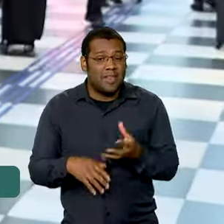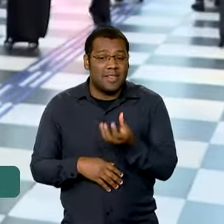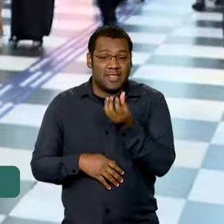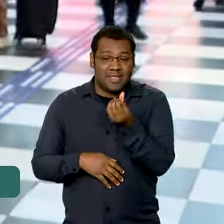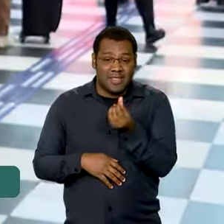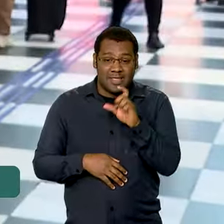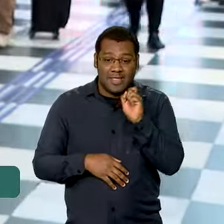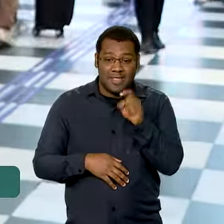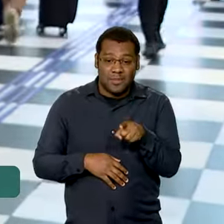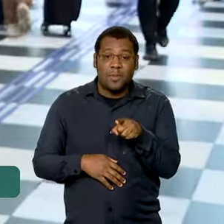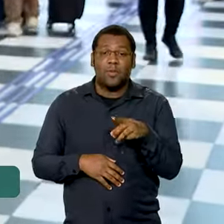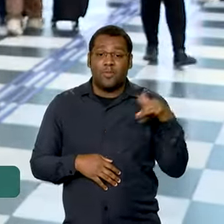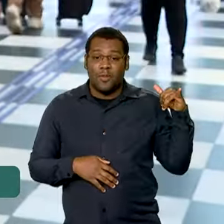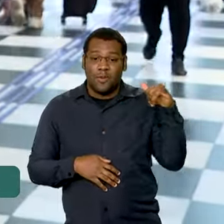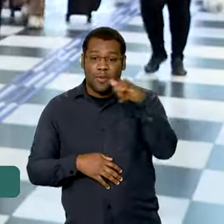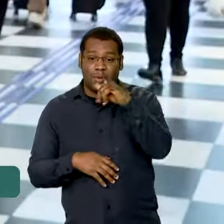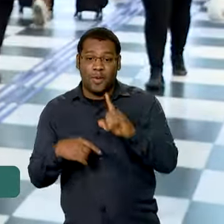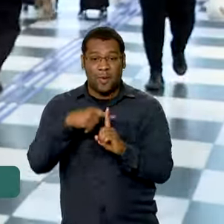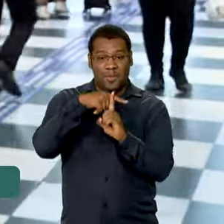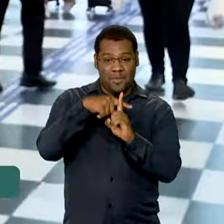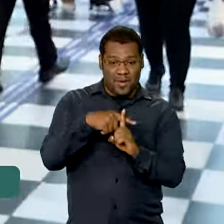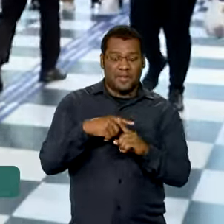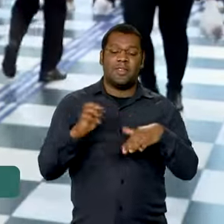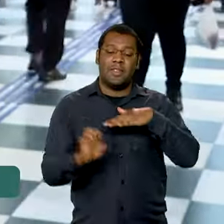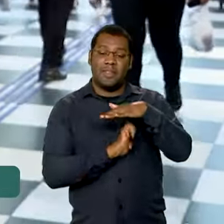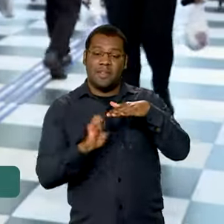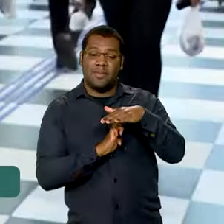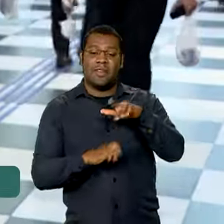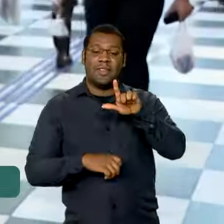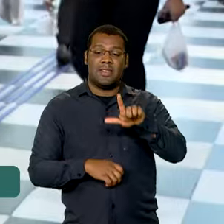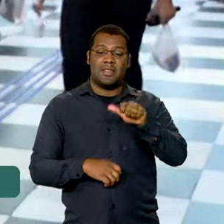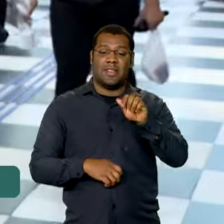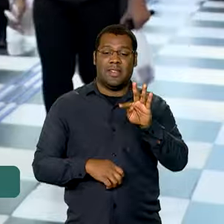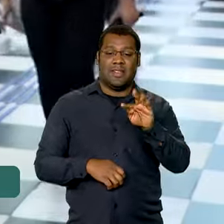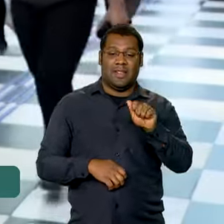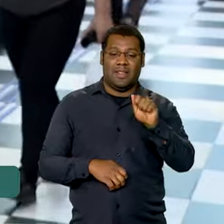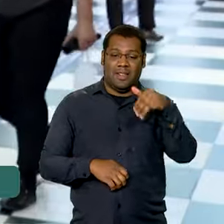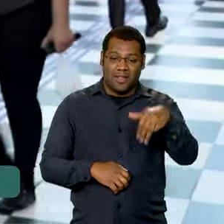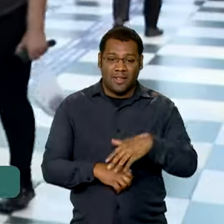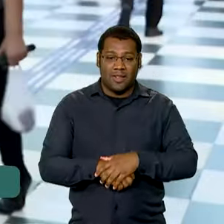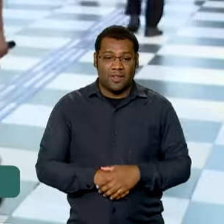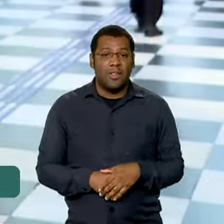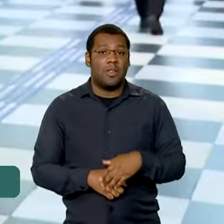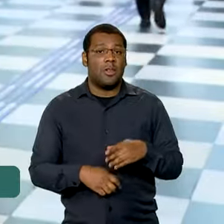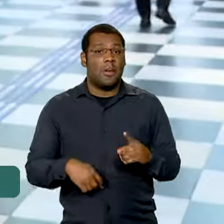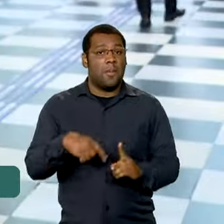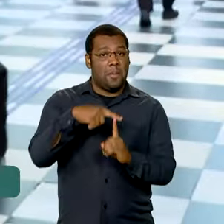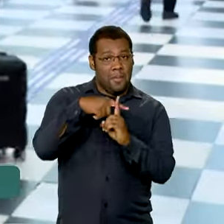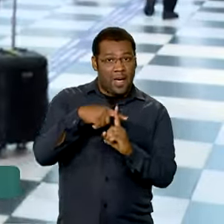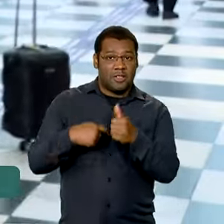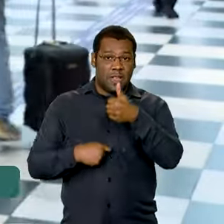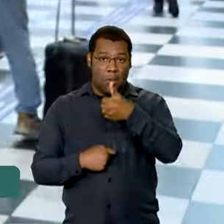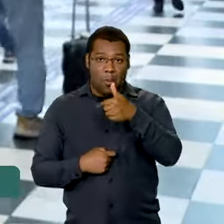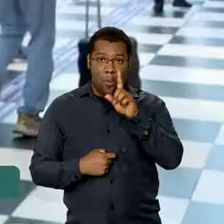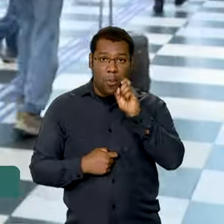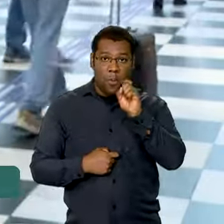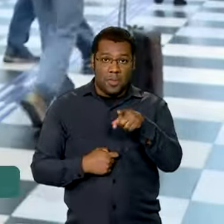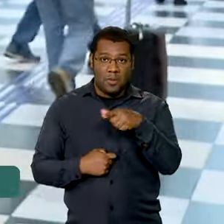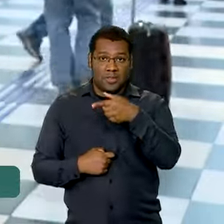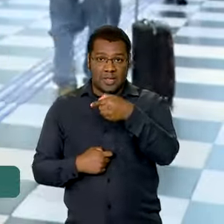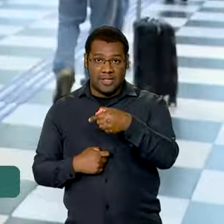voos a mais. Com a Latam, serão 1.750 voos a mais, uma alta de